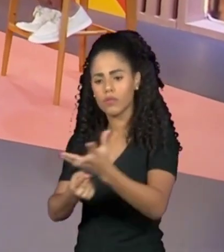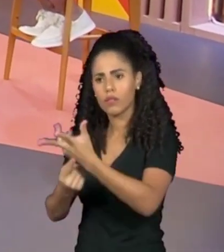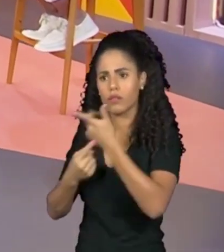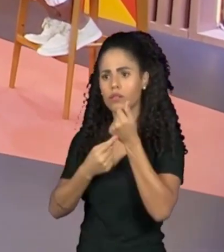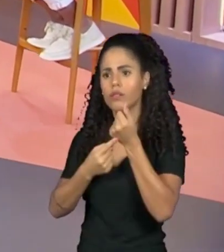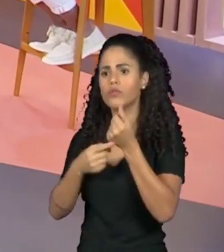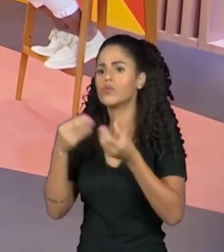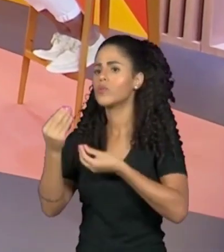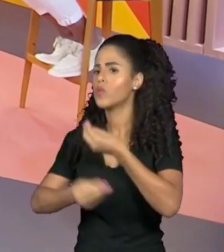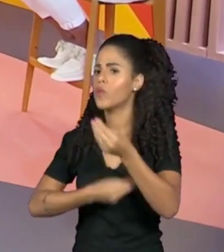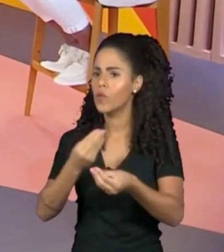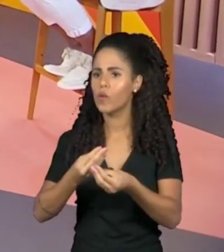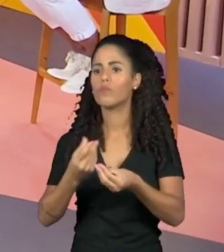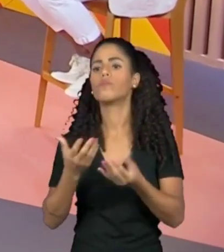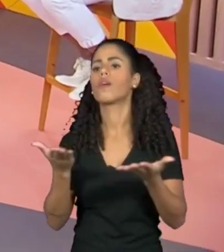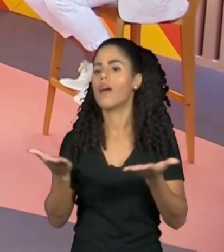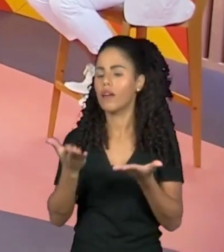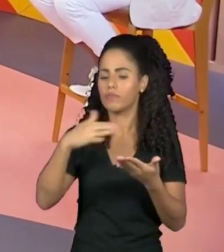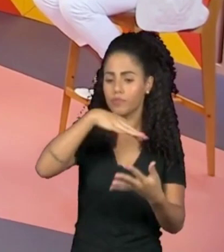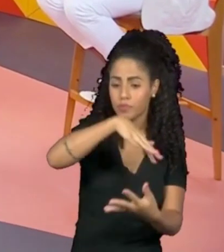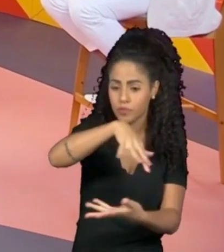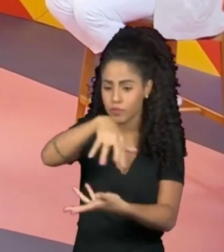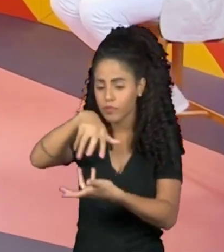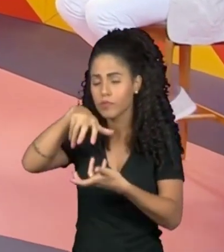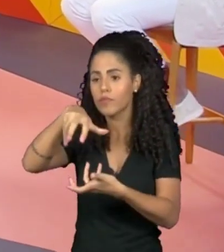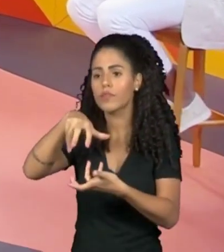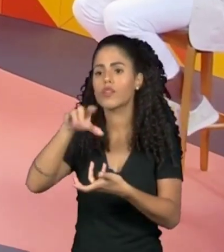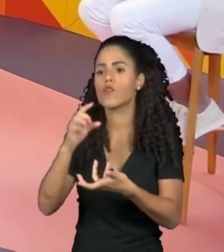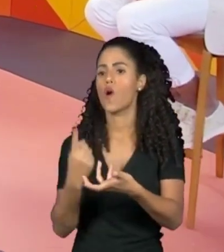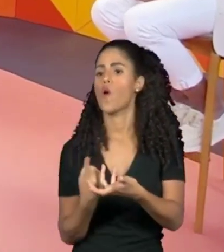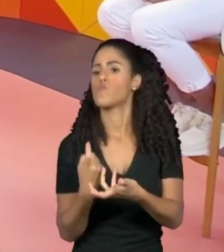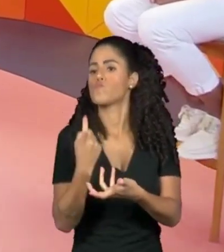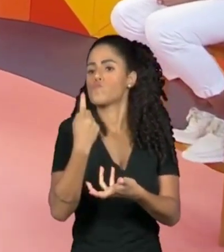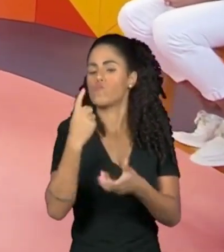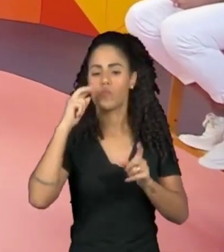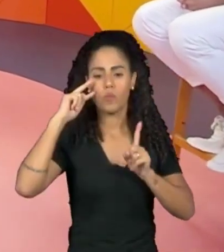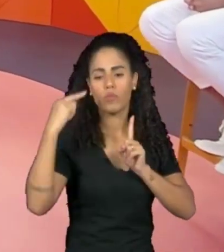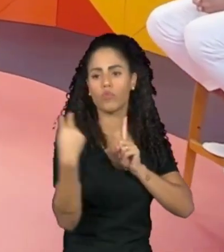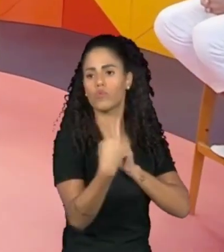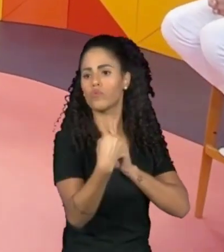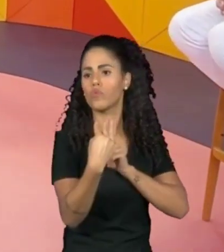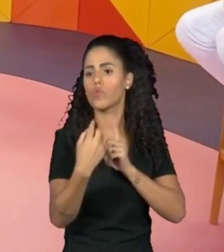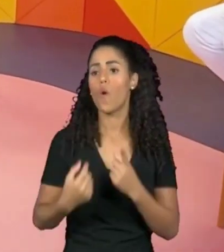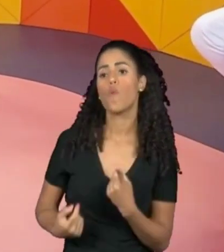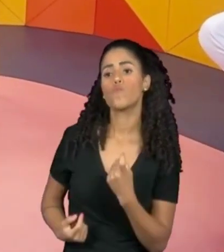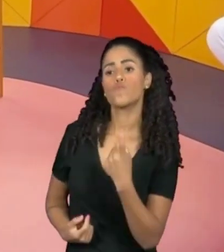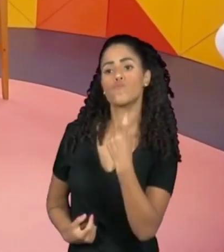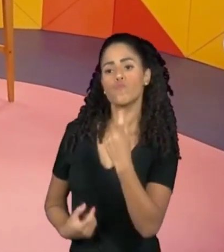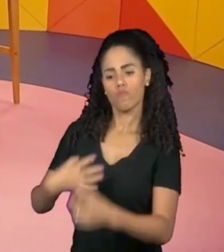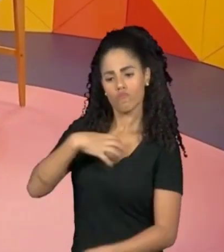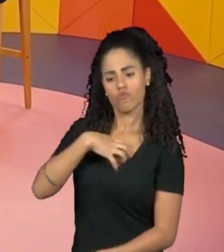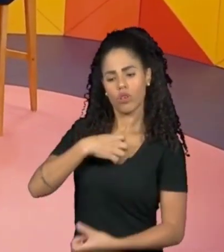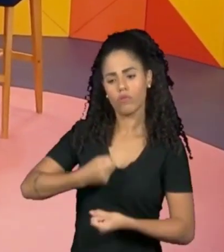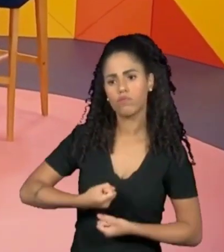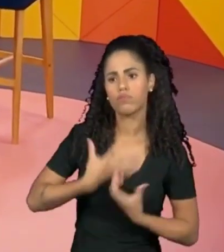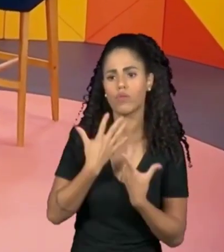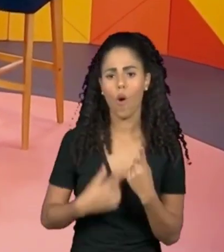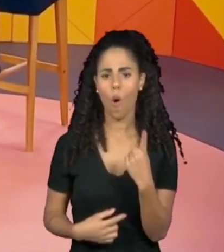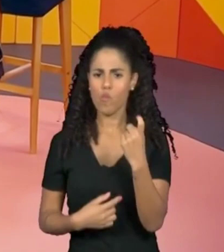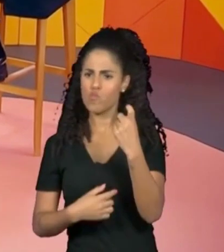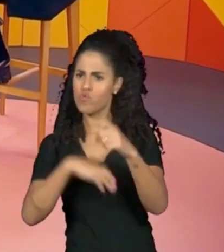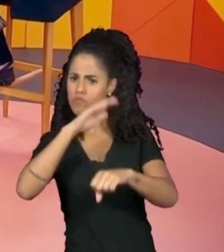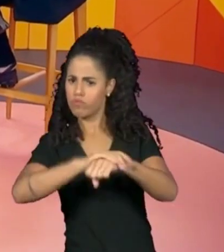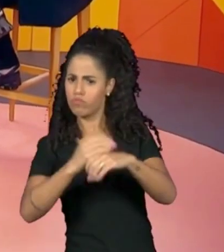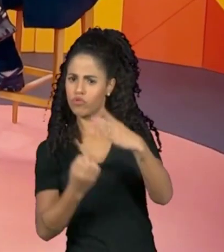ocidental que é universalista, ou seja, que só diz que há um único ponto de vista e uma única forma de expressão, uma única forma de produzir